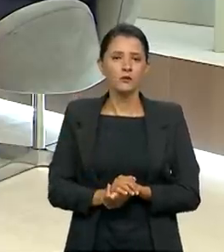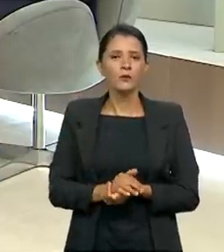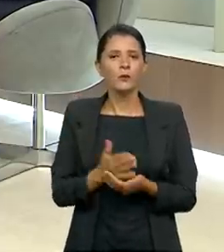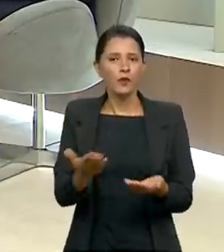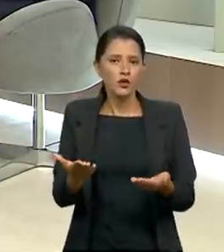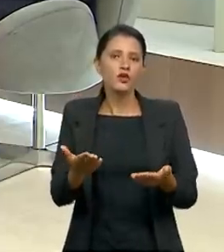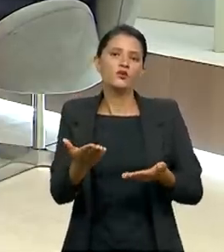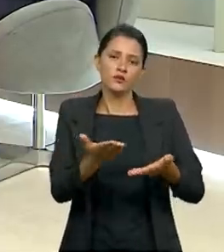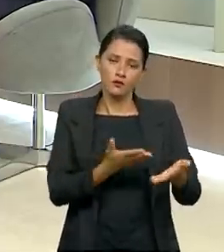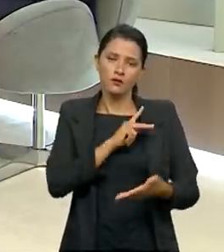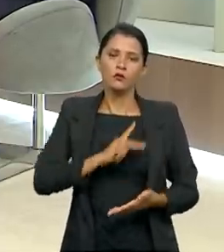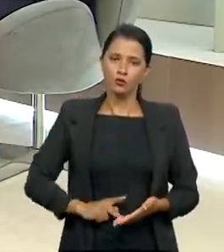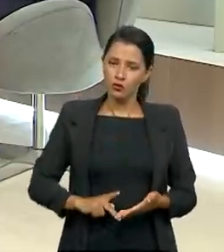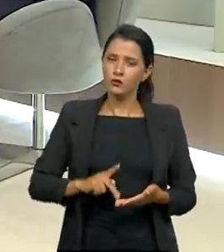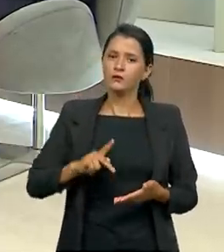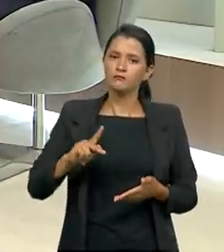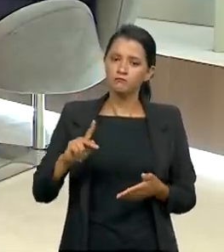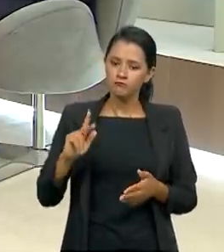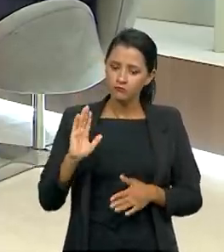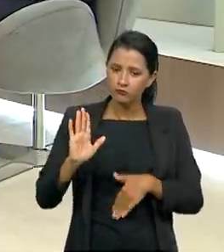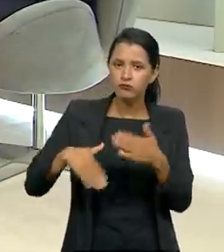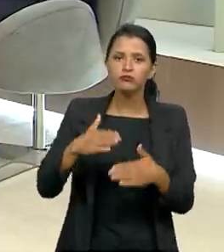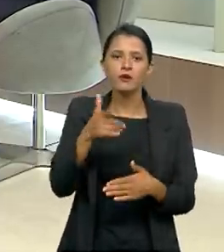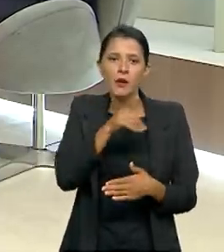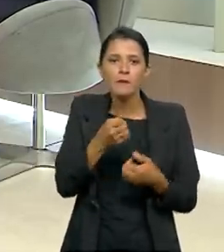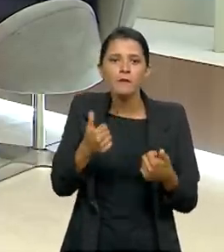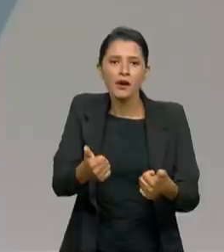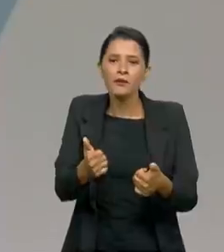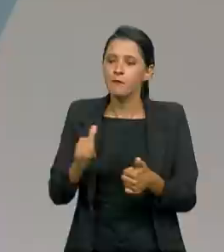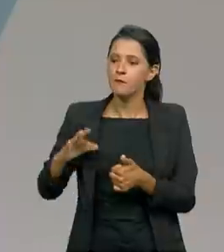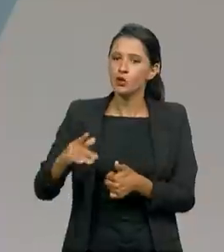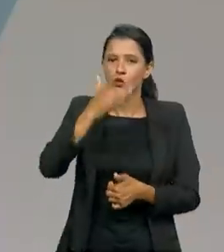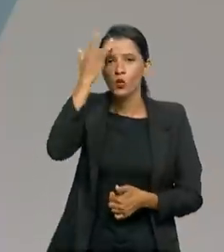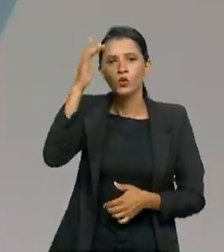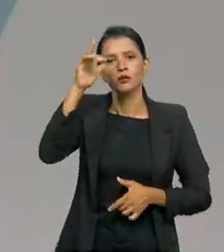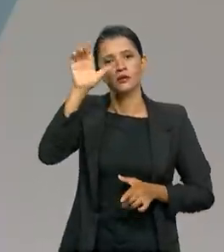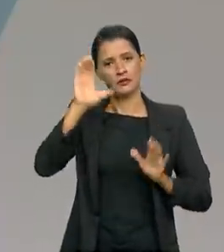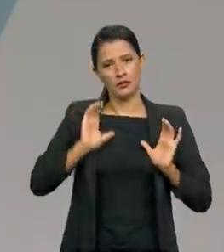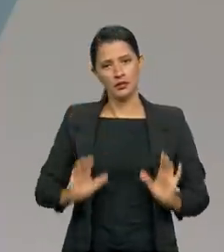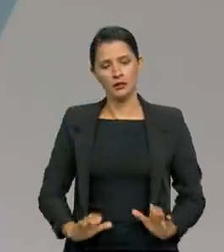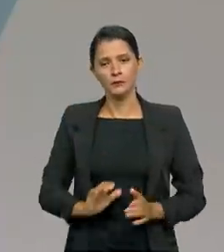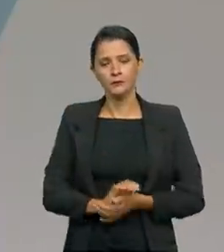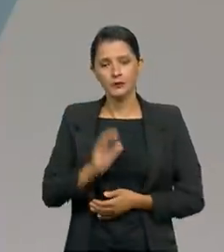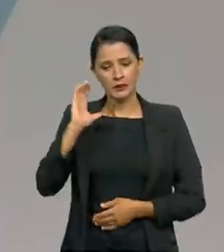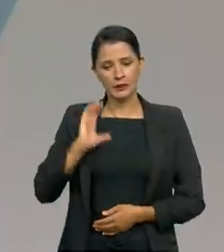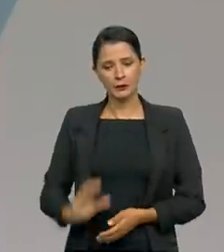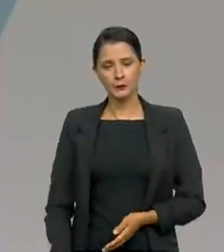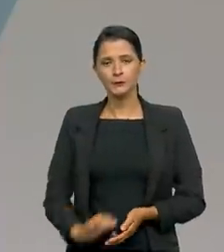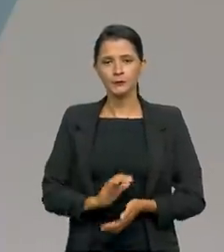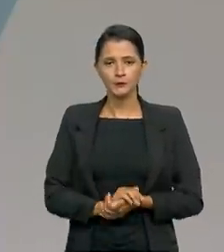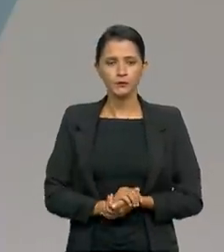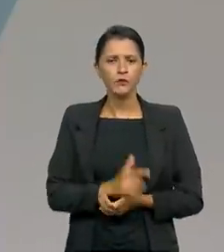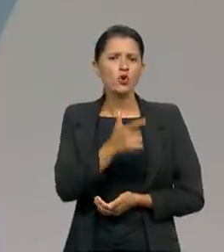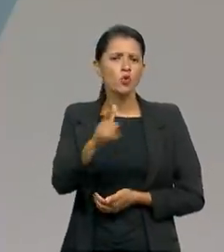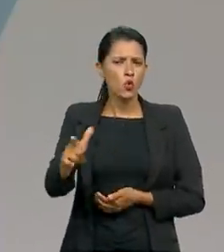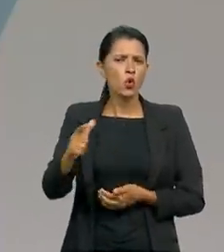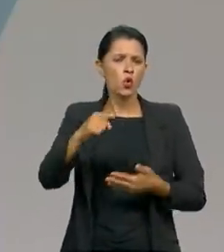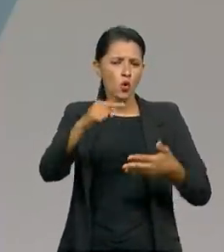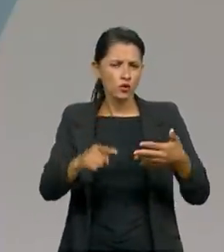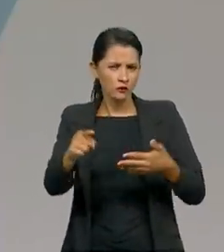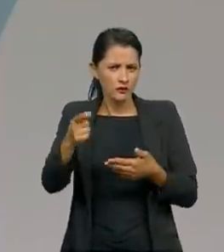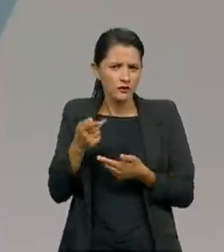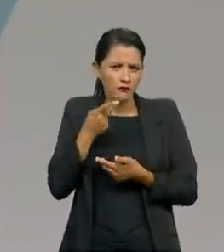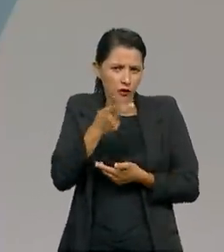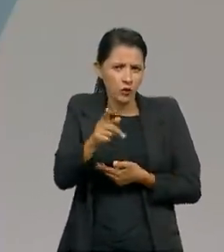funcione. Funcione bem e funcione adequadamente para todo cidadão. Agora, um outro aspecto que senhor levantou também, que a gente começou a conversar nesse segundo